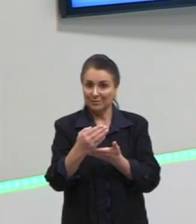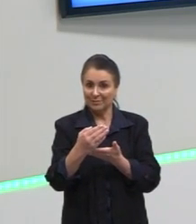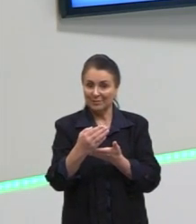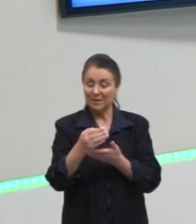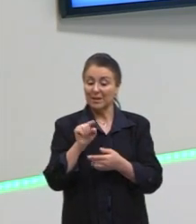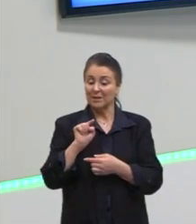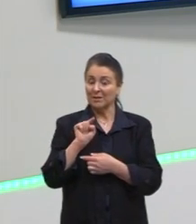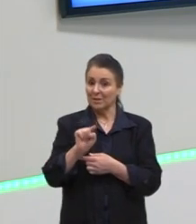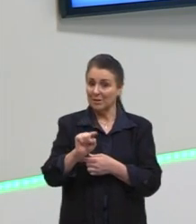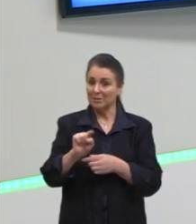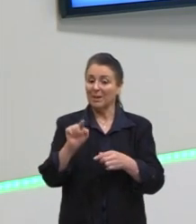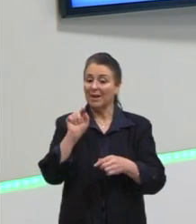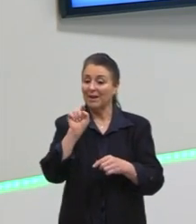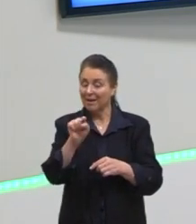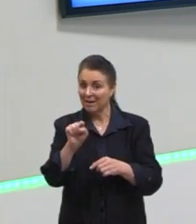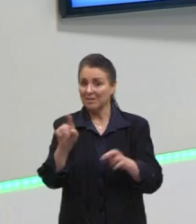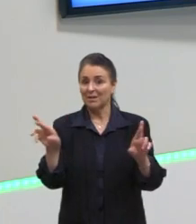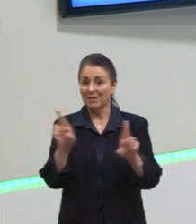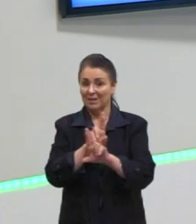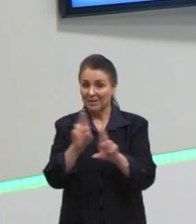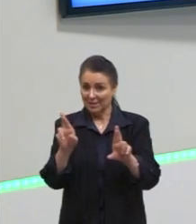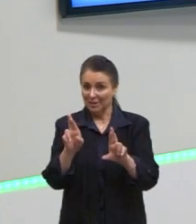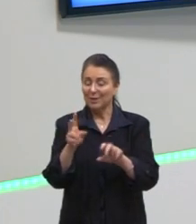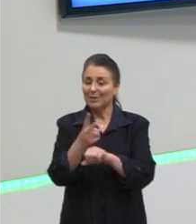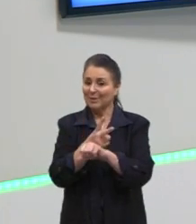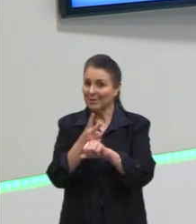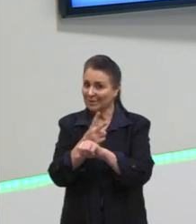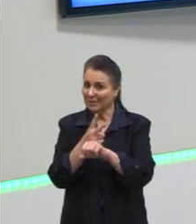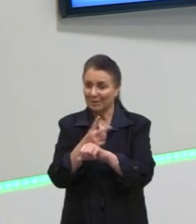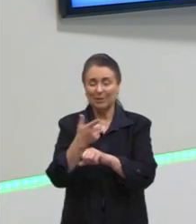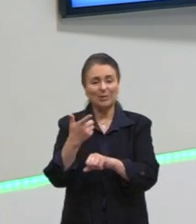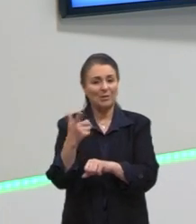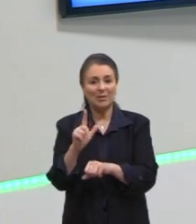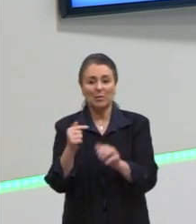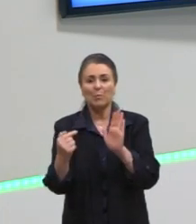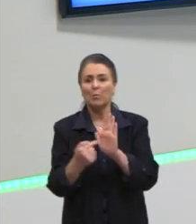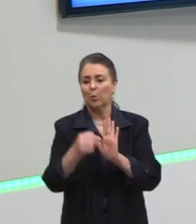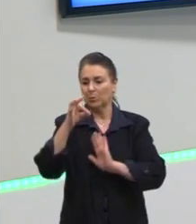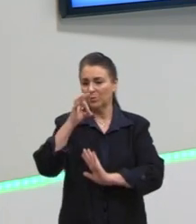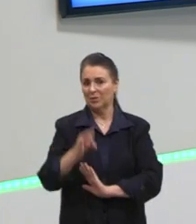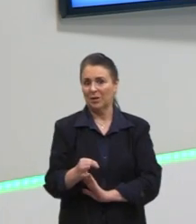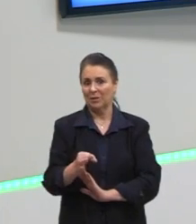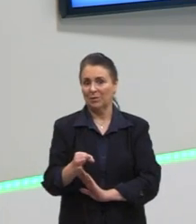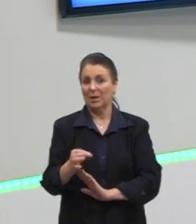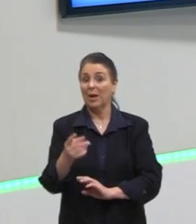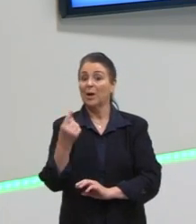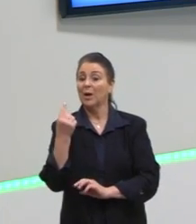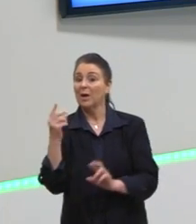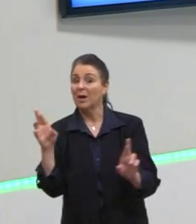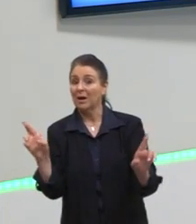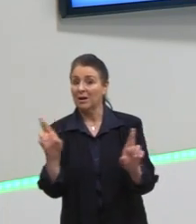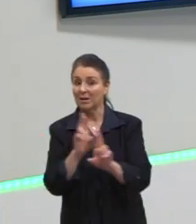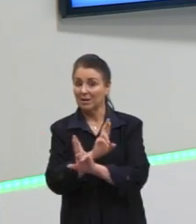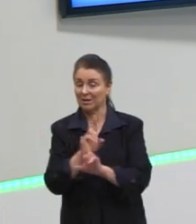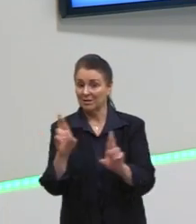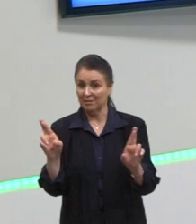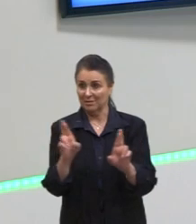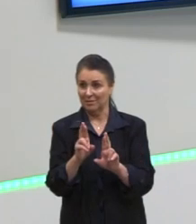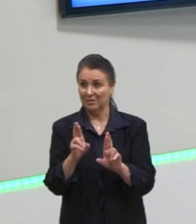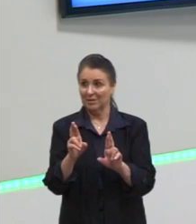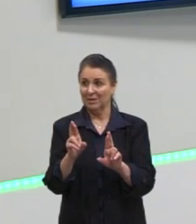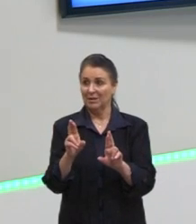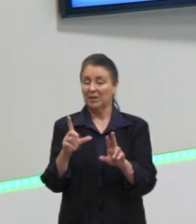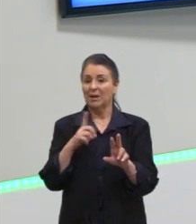essa relação que nós buscamos, eu não quero saber o ponto exato, eu quero uma relação. Aqui